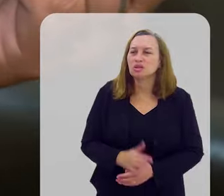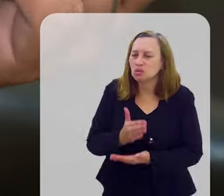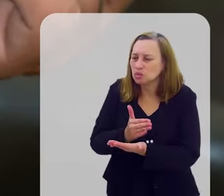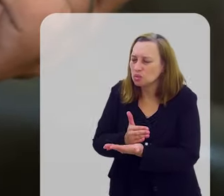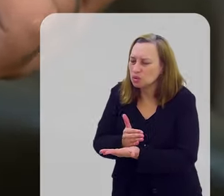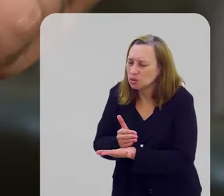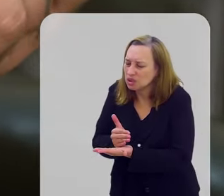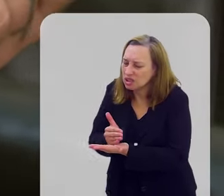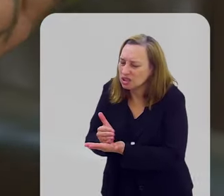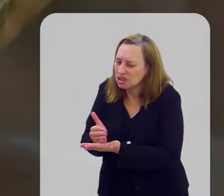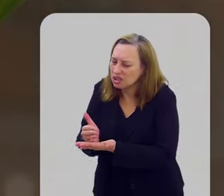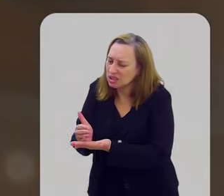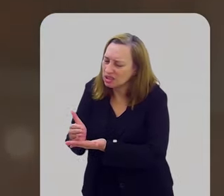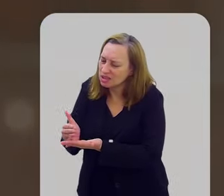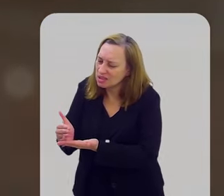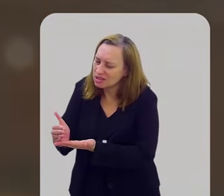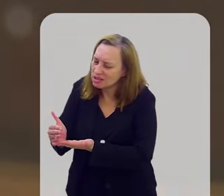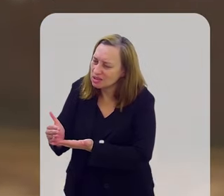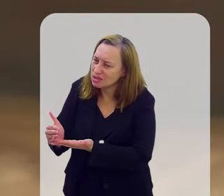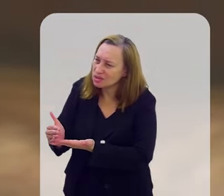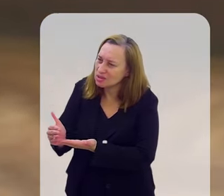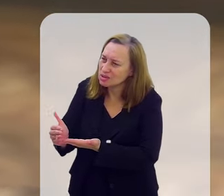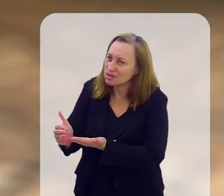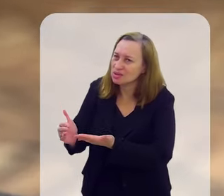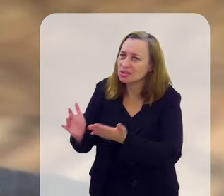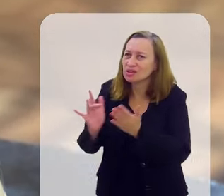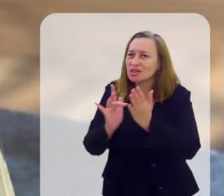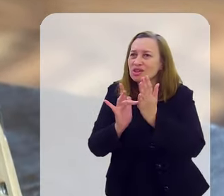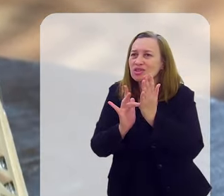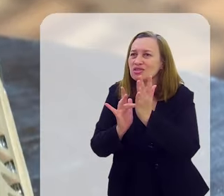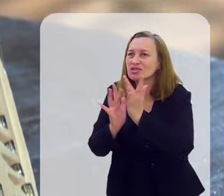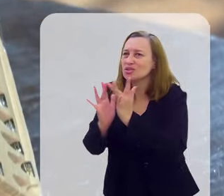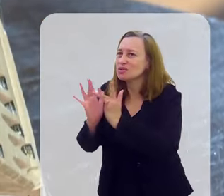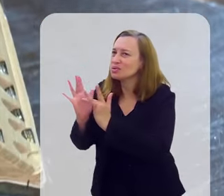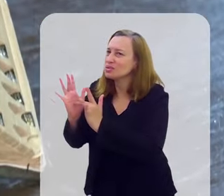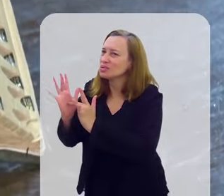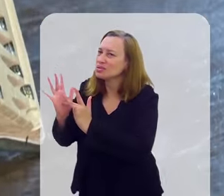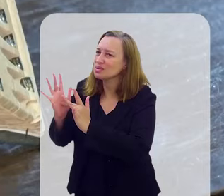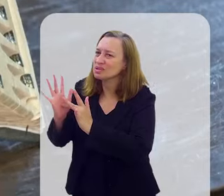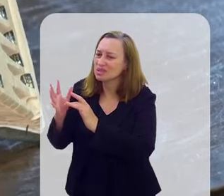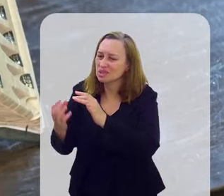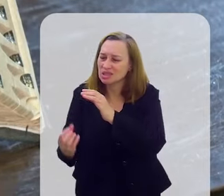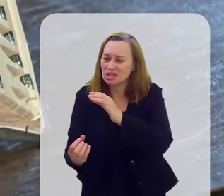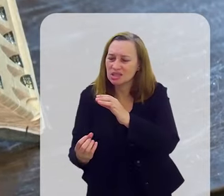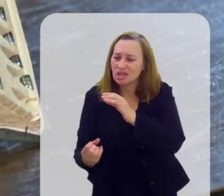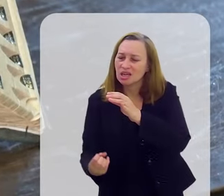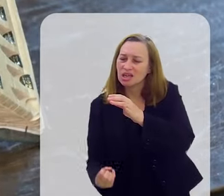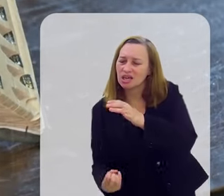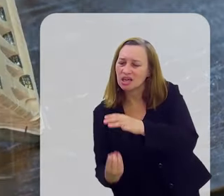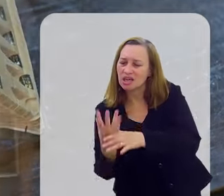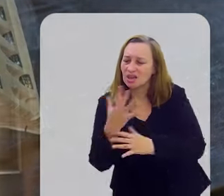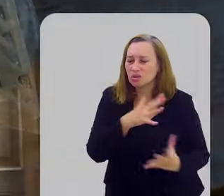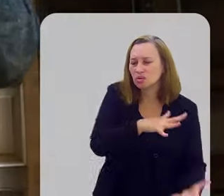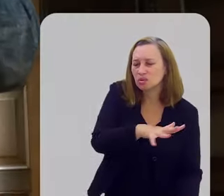No princípio, era o verbo